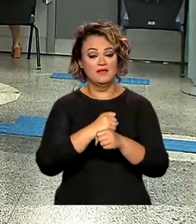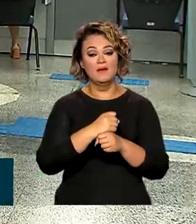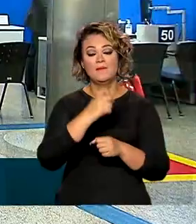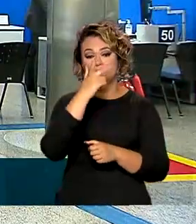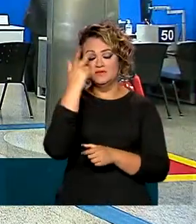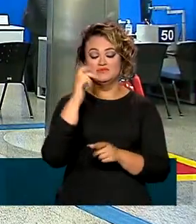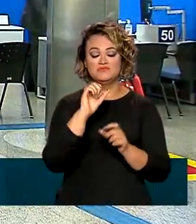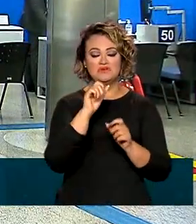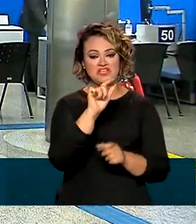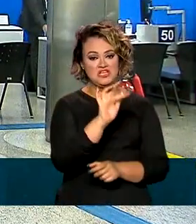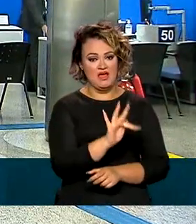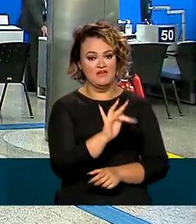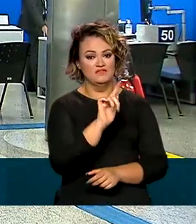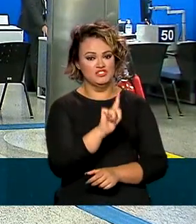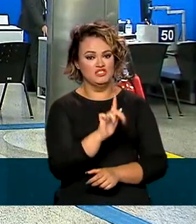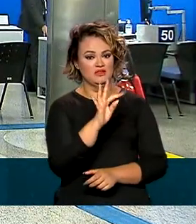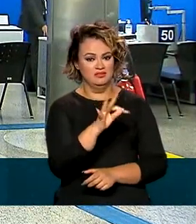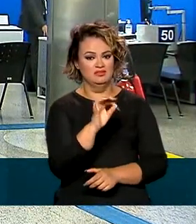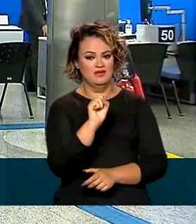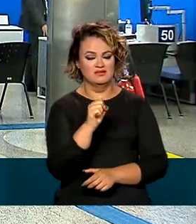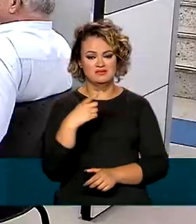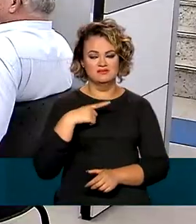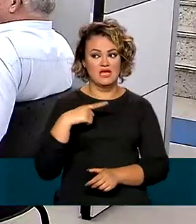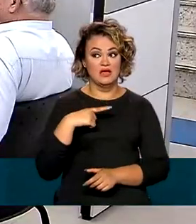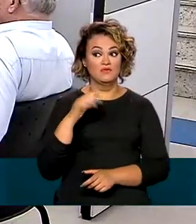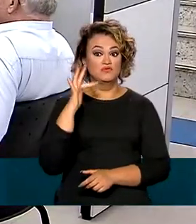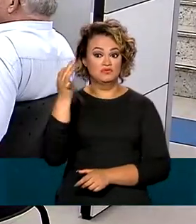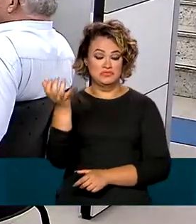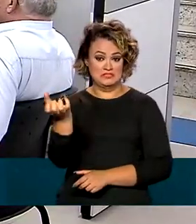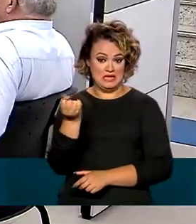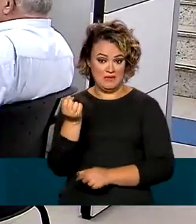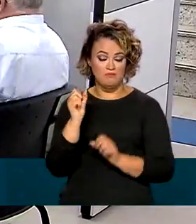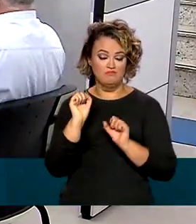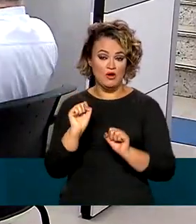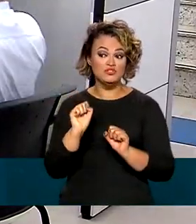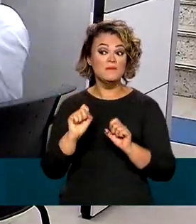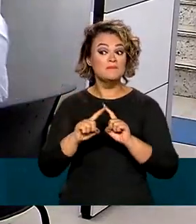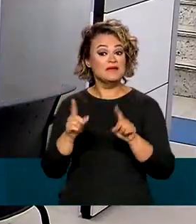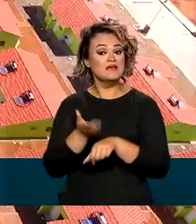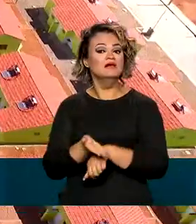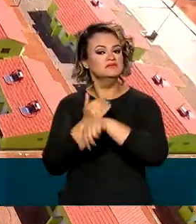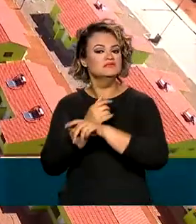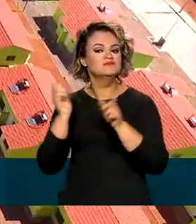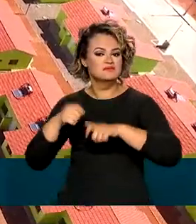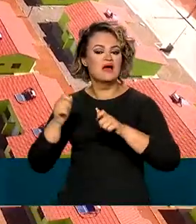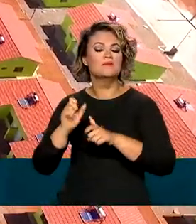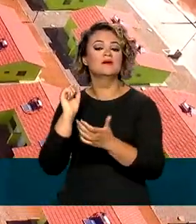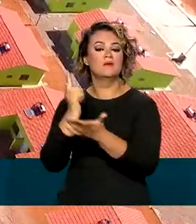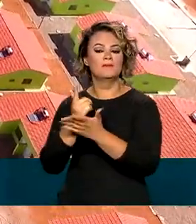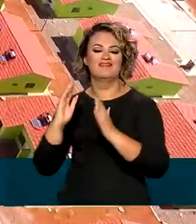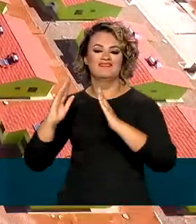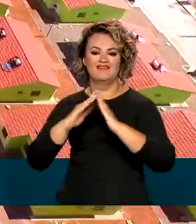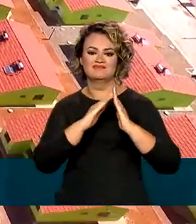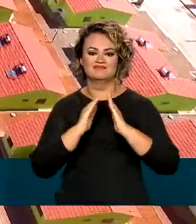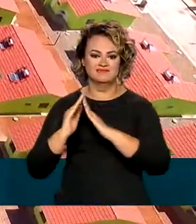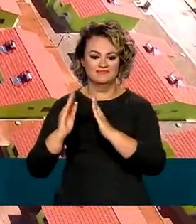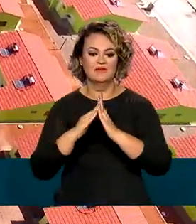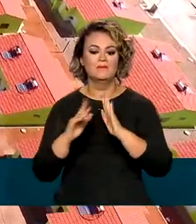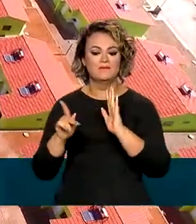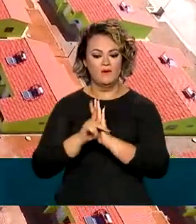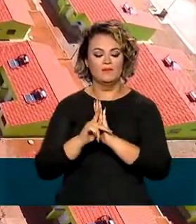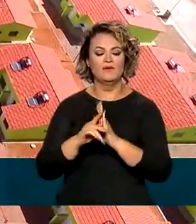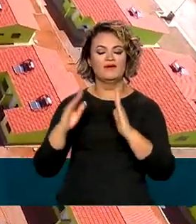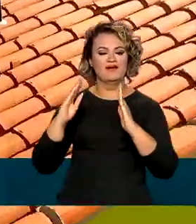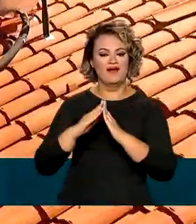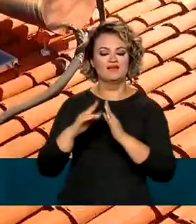trabalhador vai poder usar os depósitos futuros no Fundo de Garantia do Tempo de Serviço para a compra de imóveis do programa